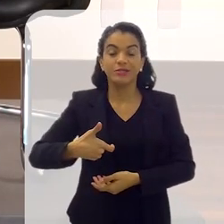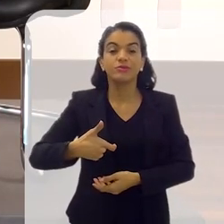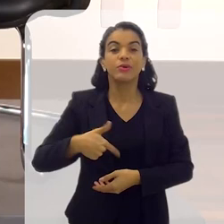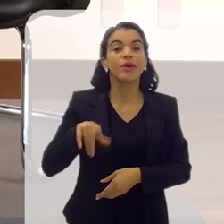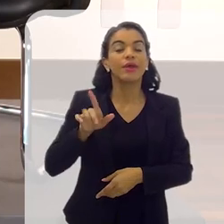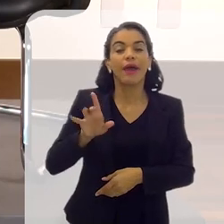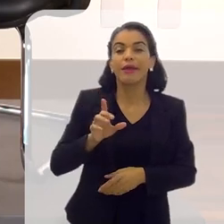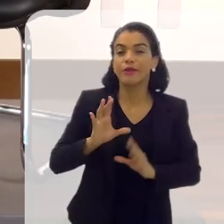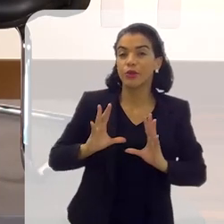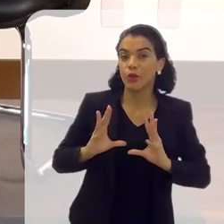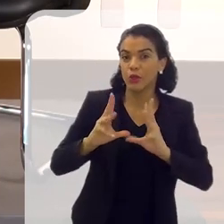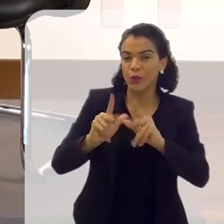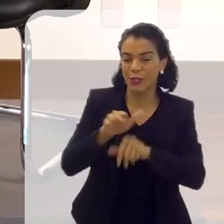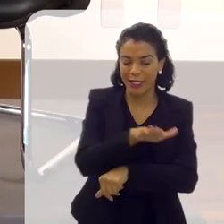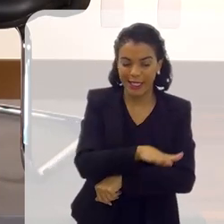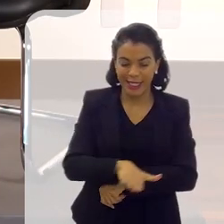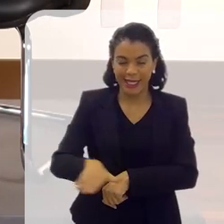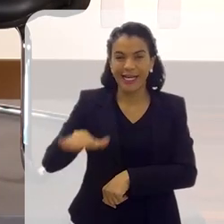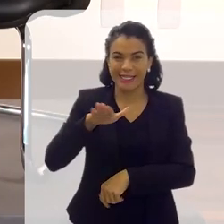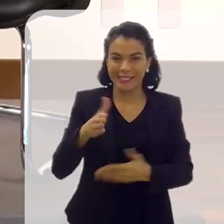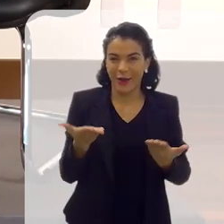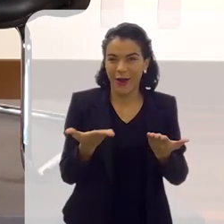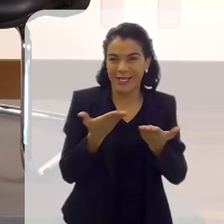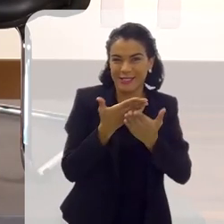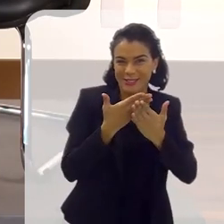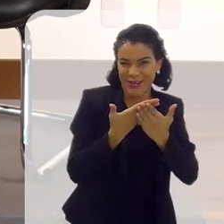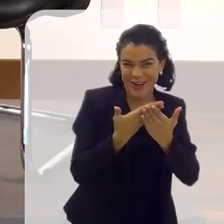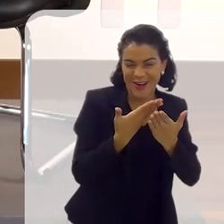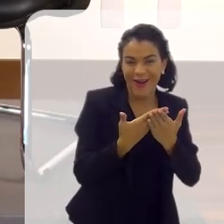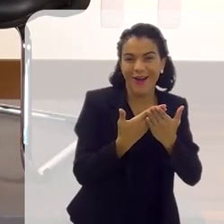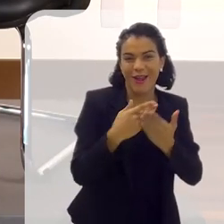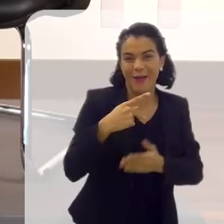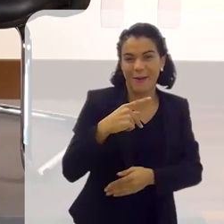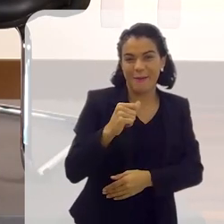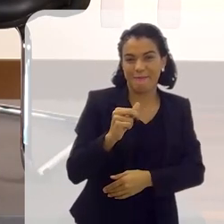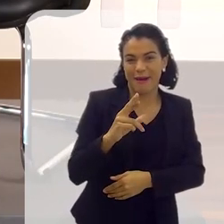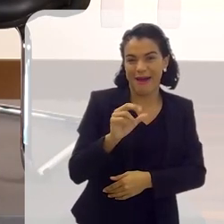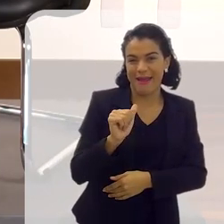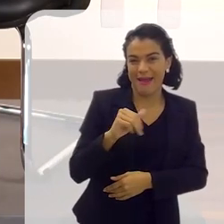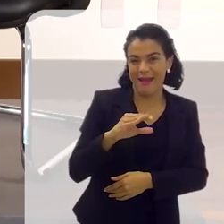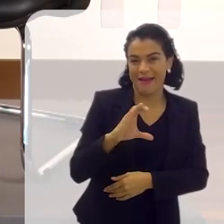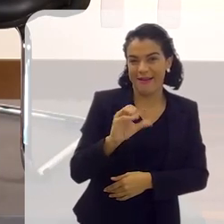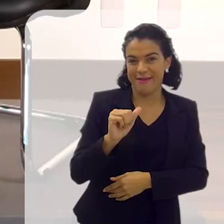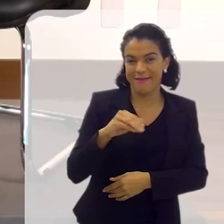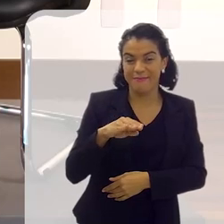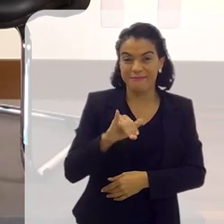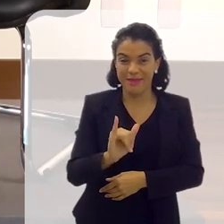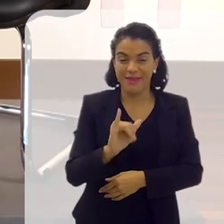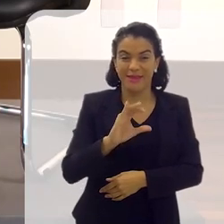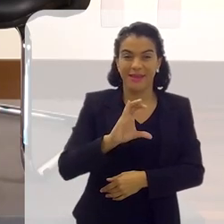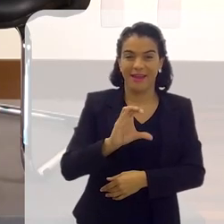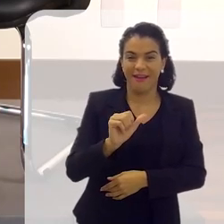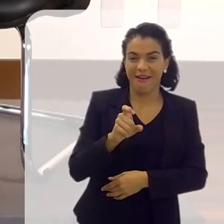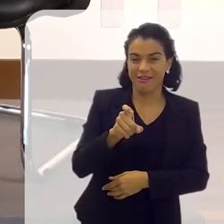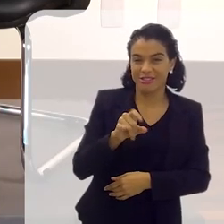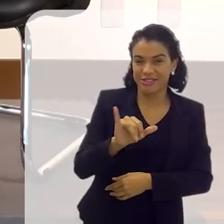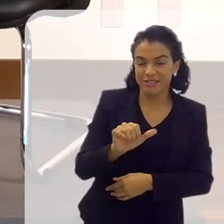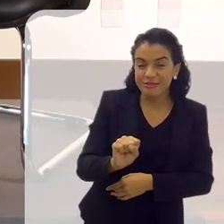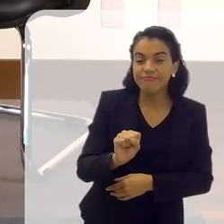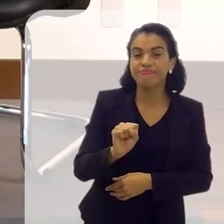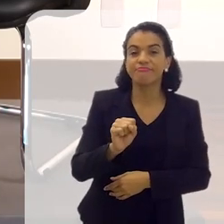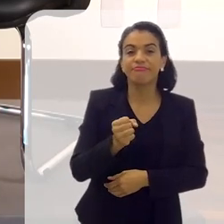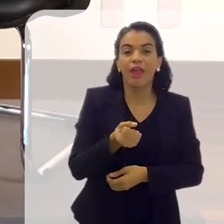e toda criança, por exemplo, nas escolas que eu estou fazendo agora, Paracambi, Caxias, eu